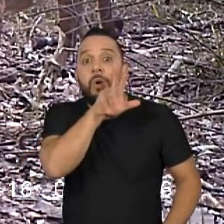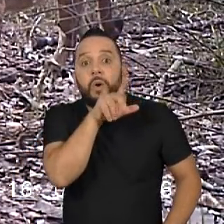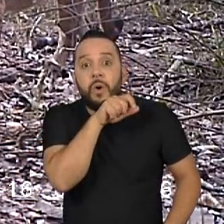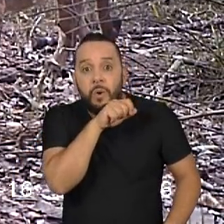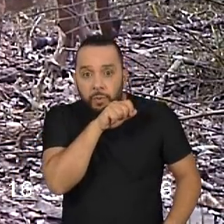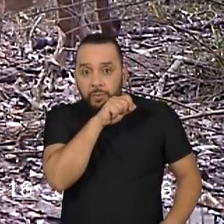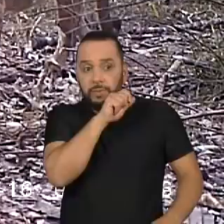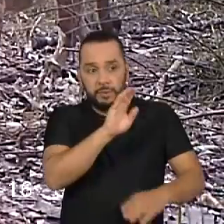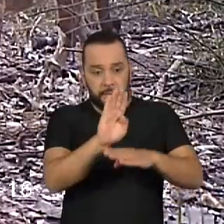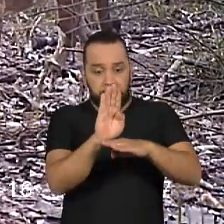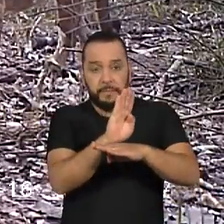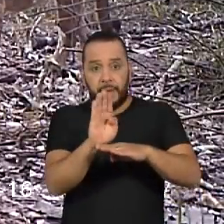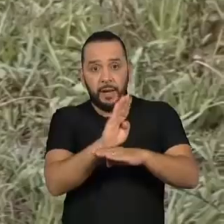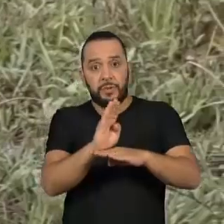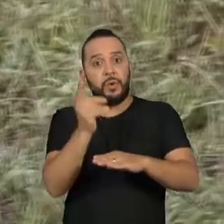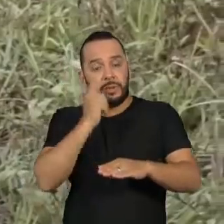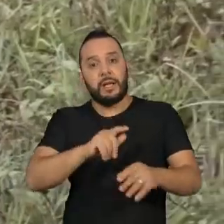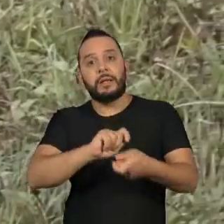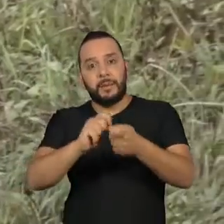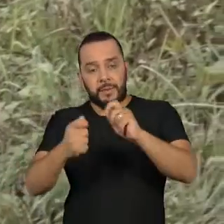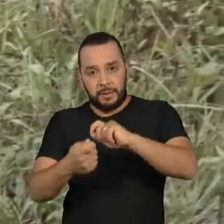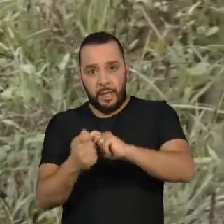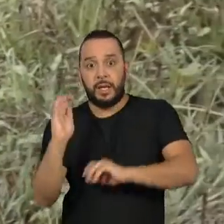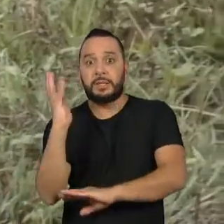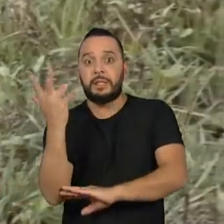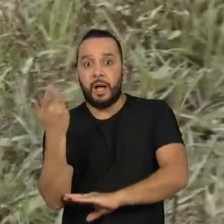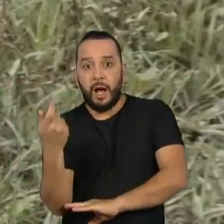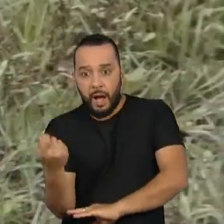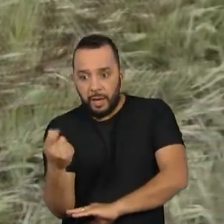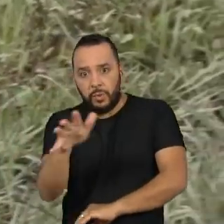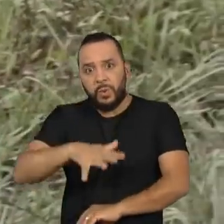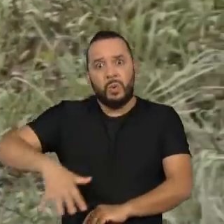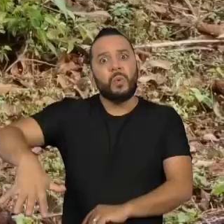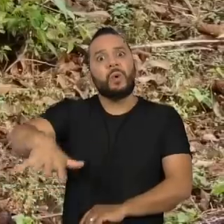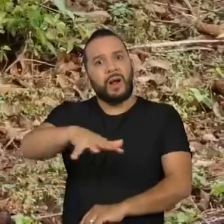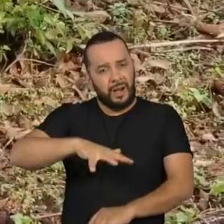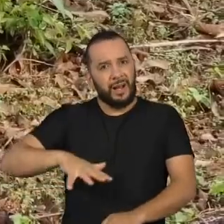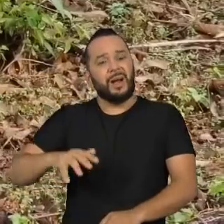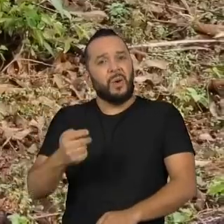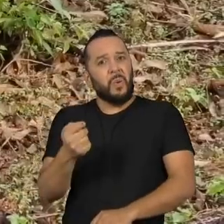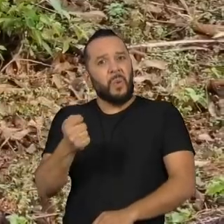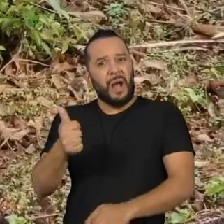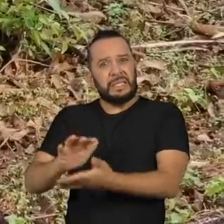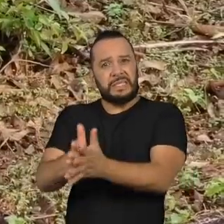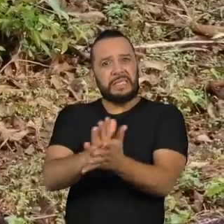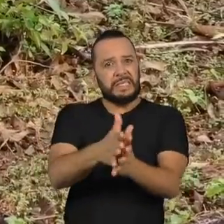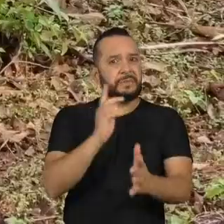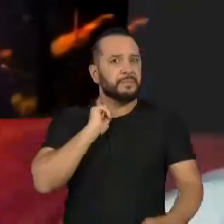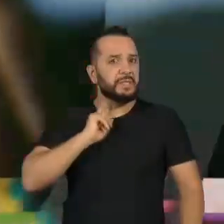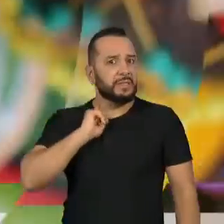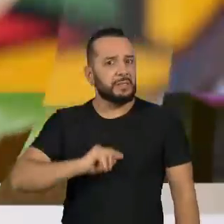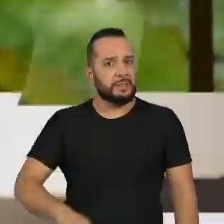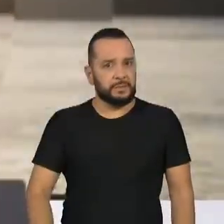e sobreviver em região de Cerrado, bioma muito ameaçado em Minas Gerais.